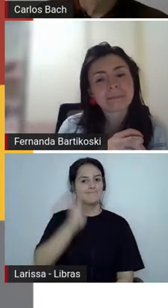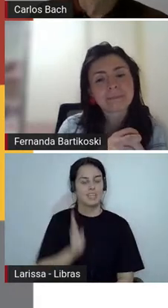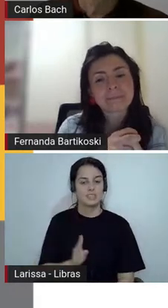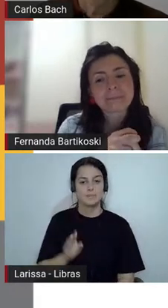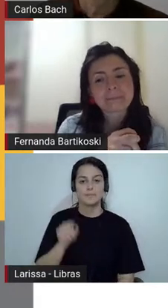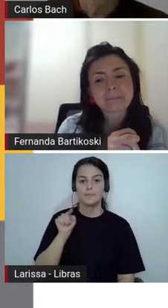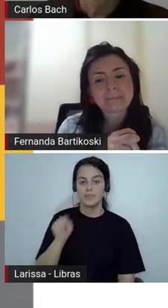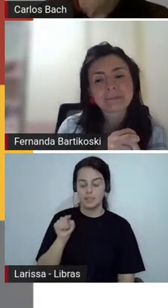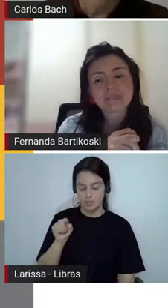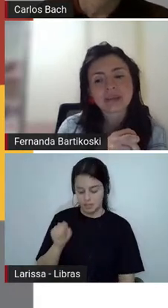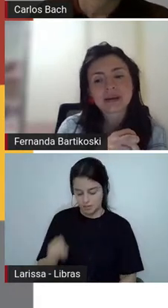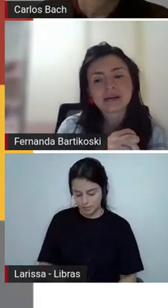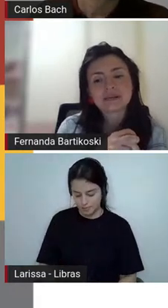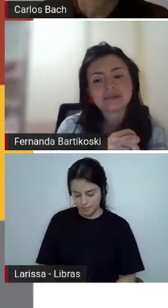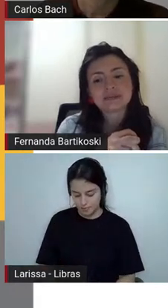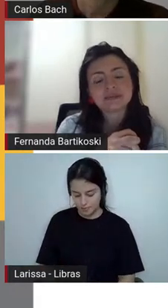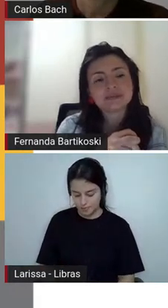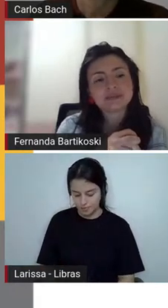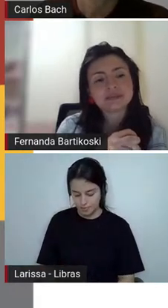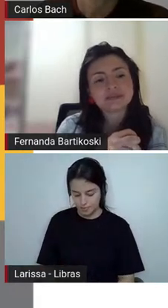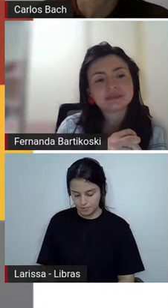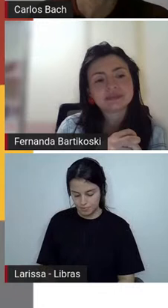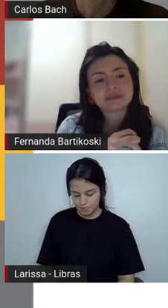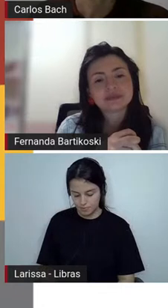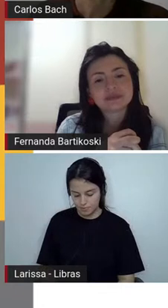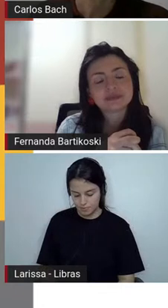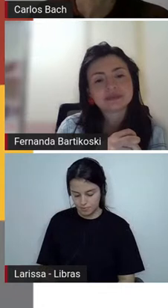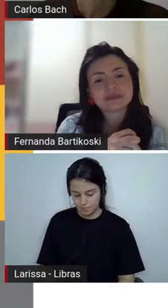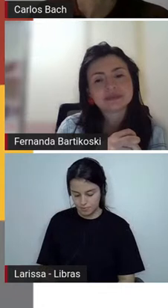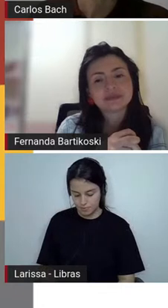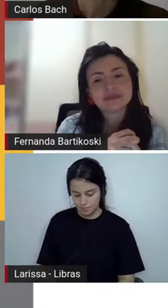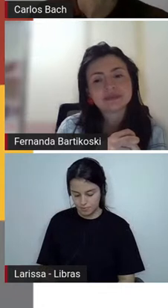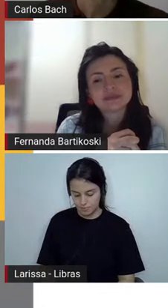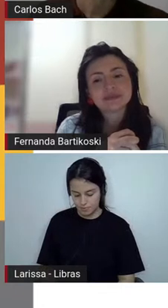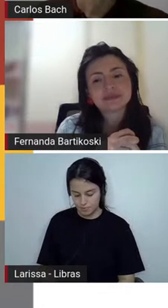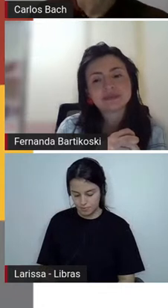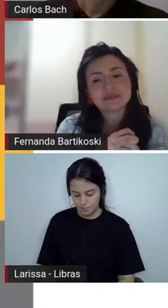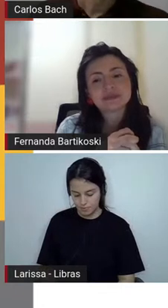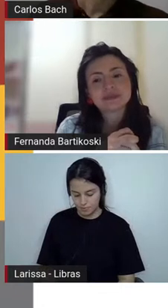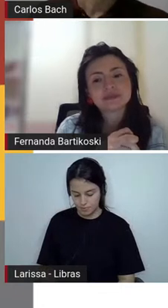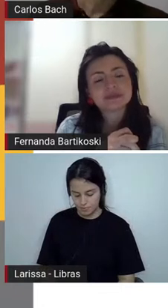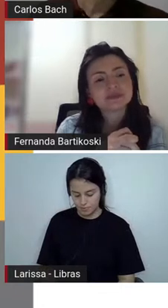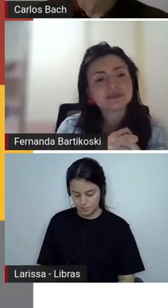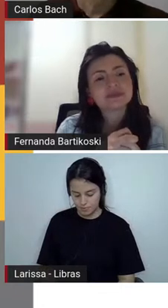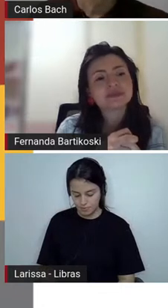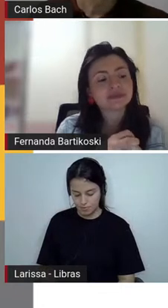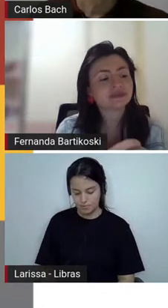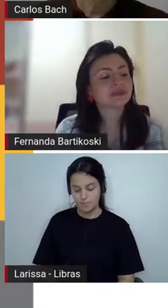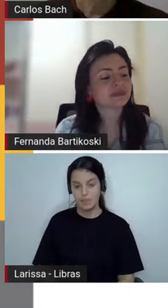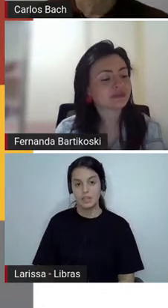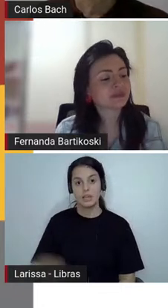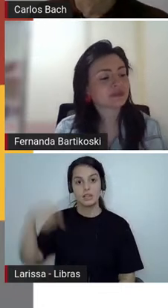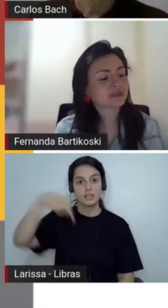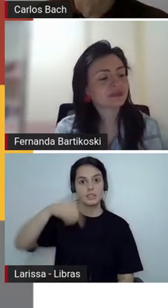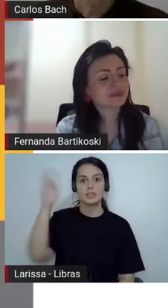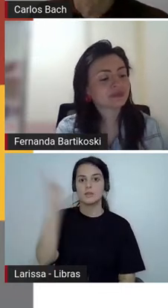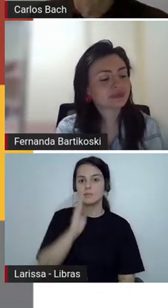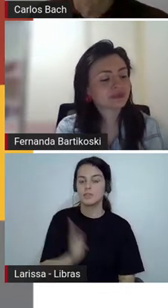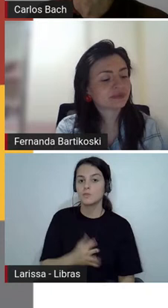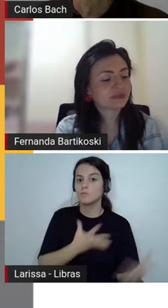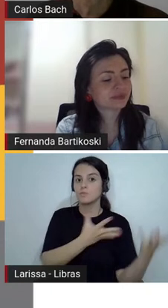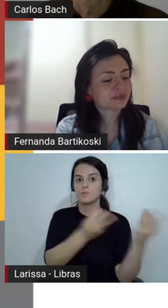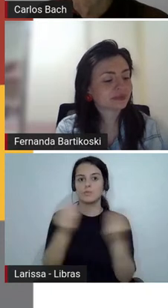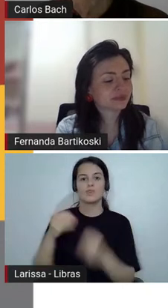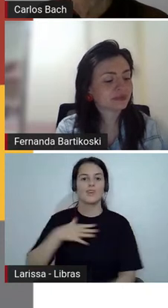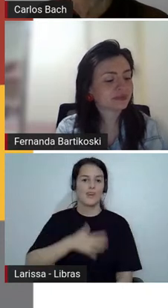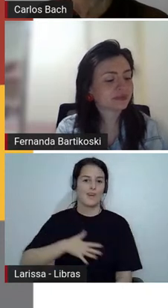aqui se aclimatou muito bem, as pessoas leram, gostaram muito de ler crônicas, né, é um gênero literário marcado pela